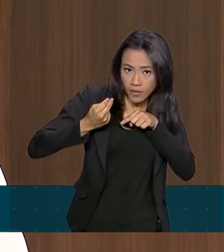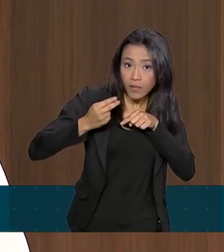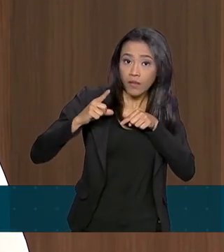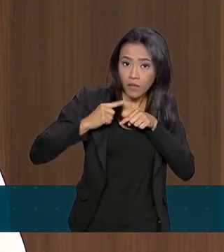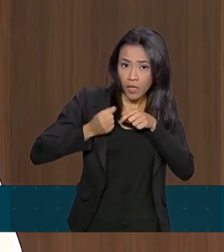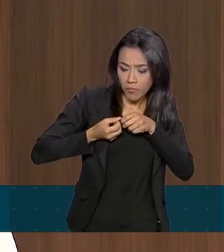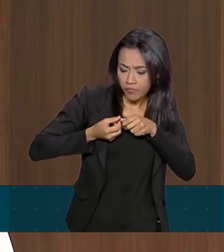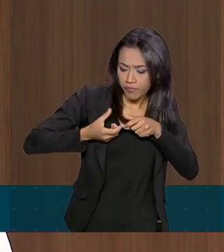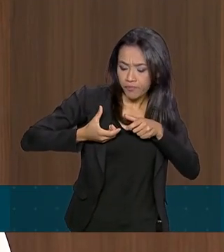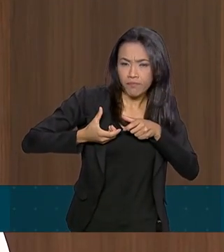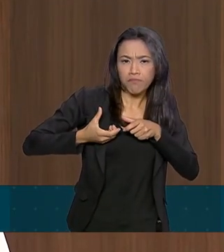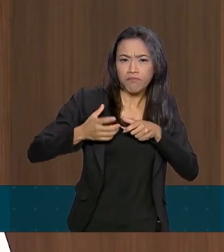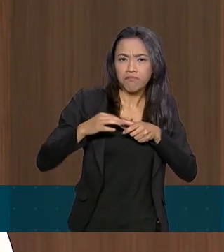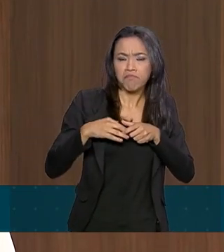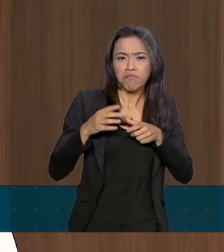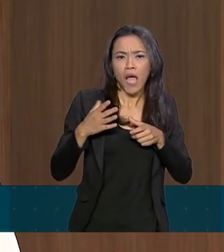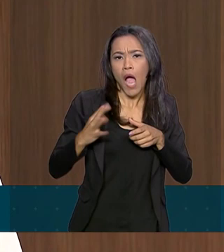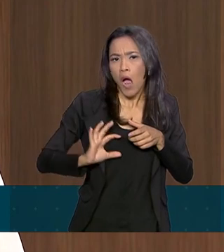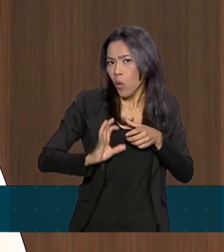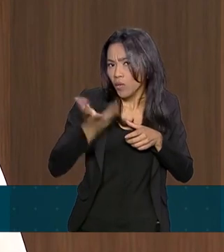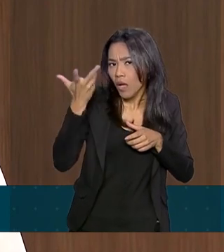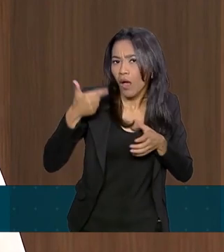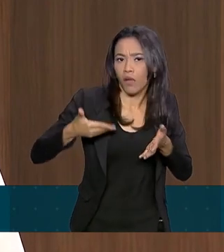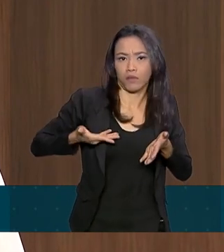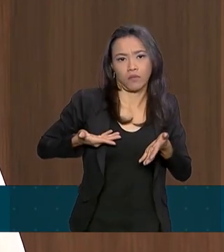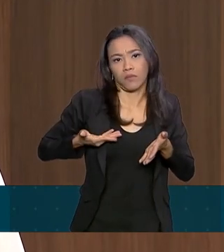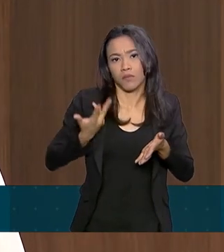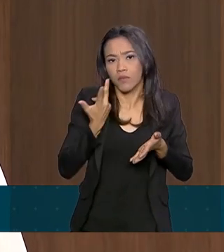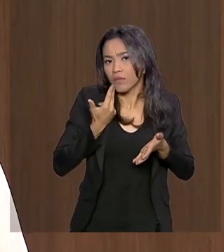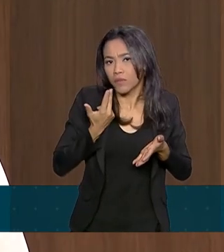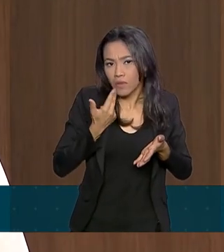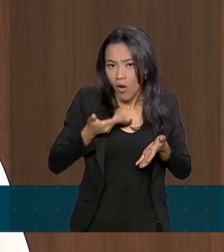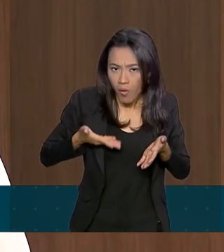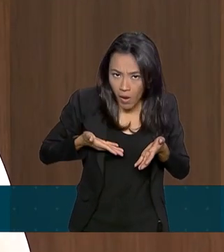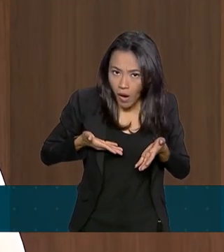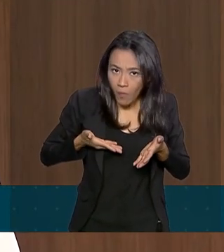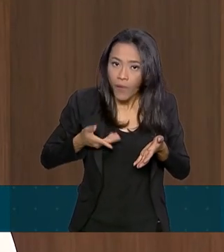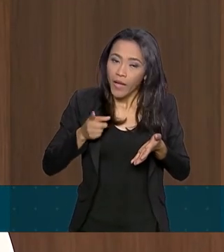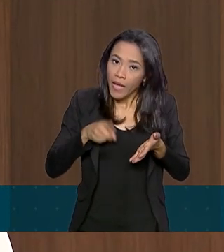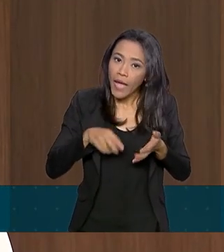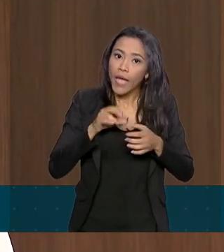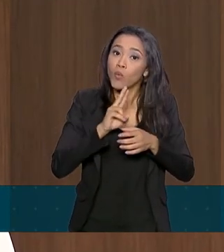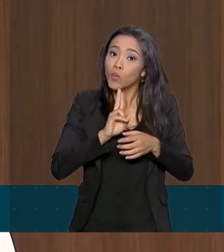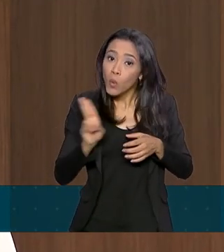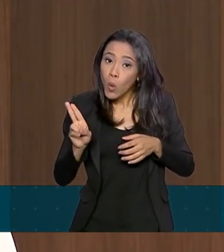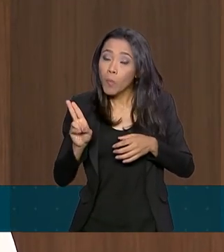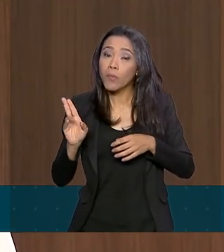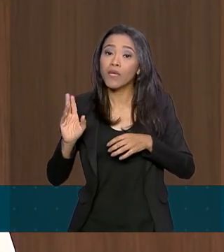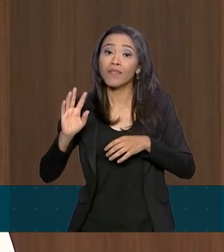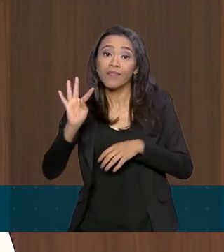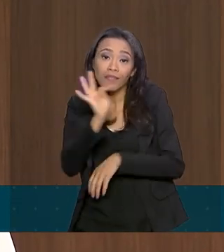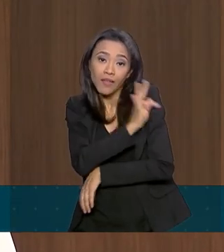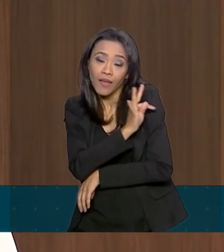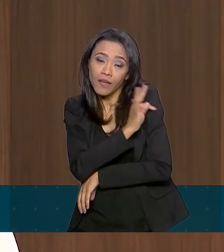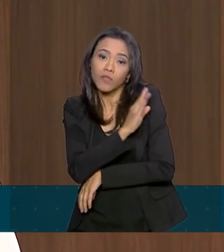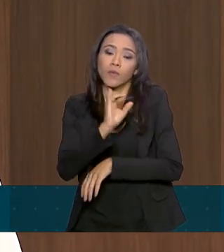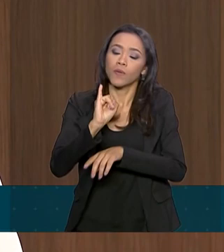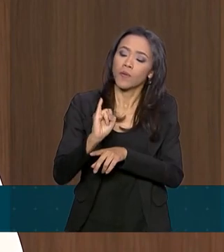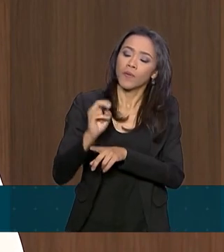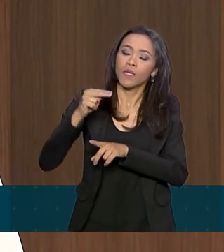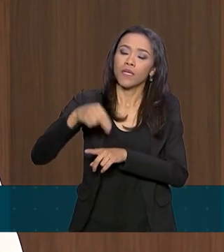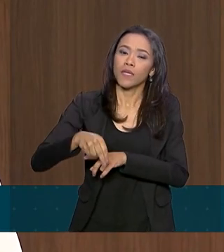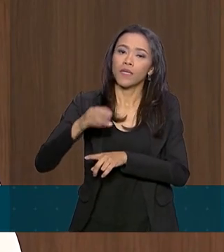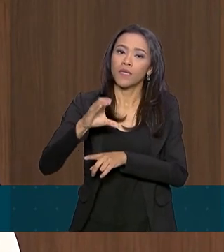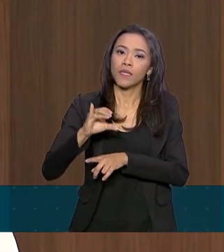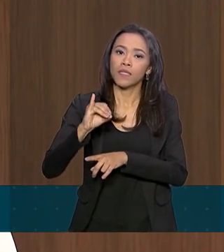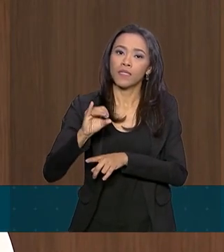corta. Mas nós cirurgiões apelidamos normalmente de incisão cirúrgica. É um nome que se dá para